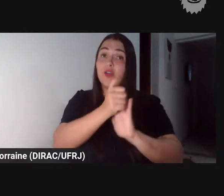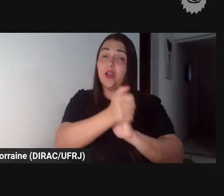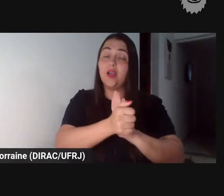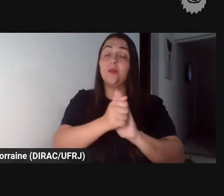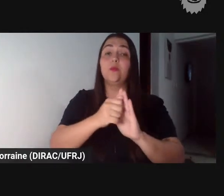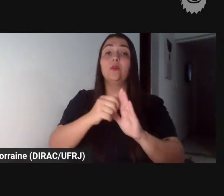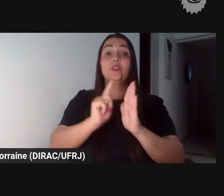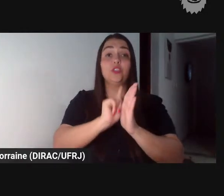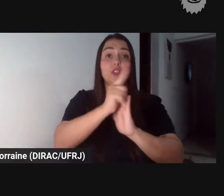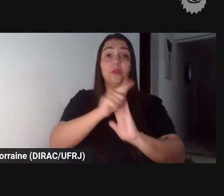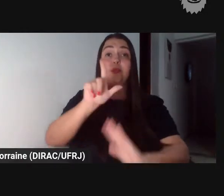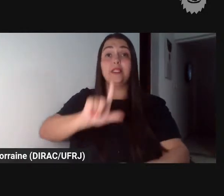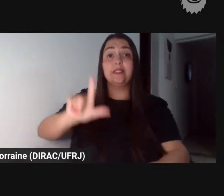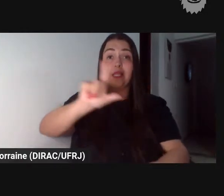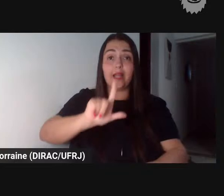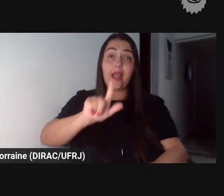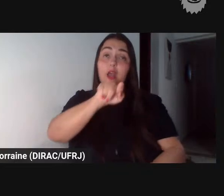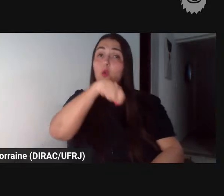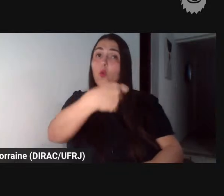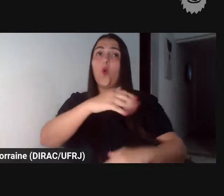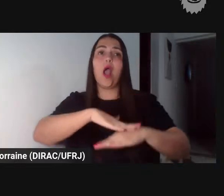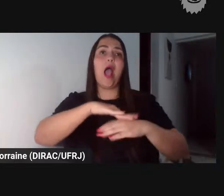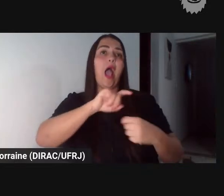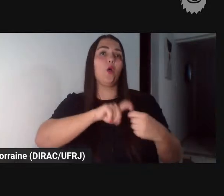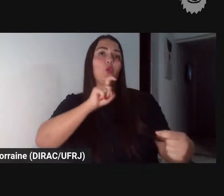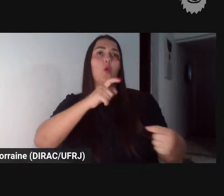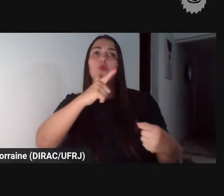gênero autônomo olha só